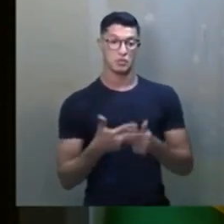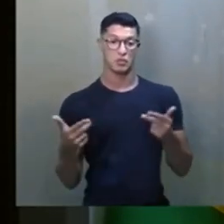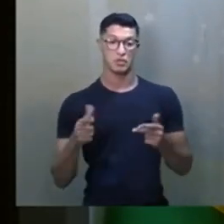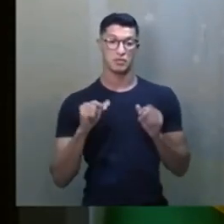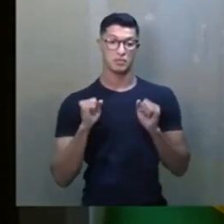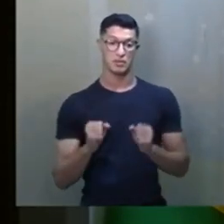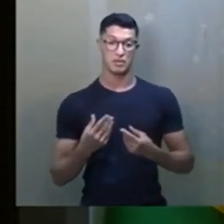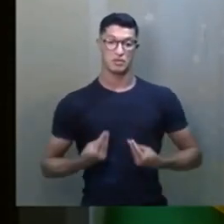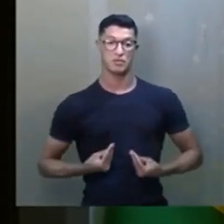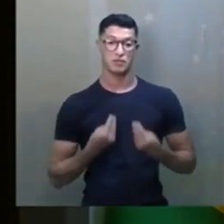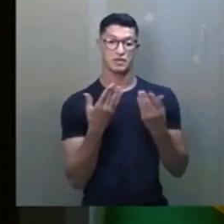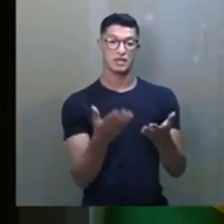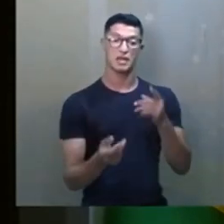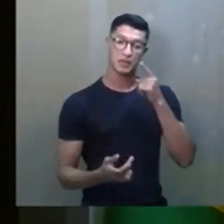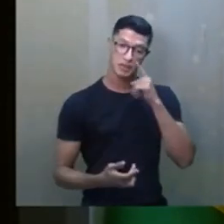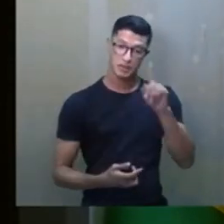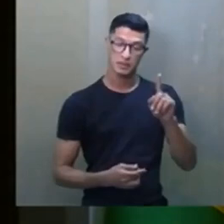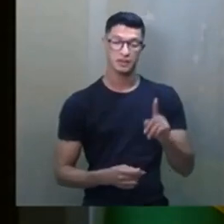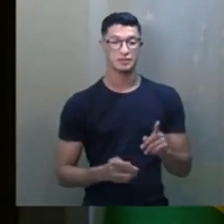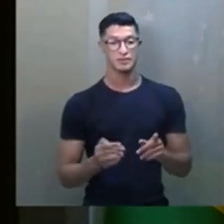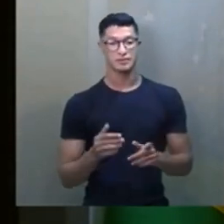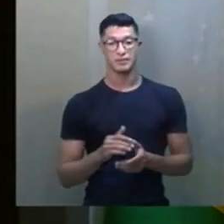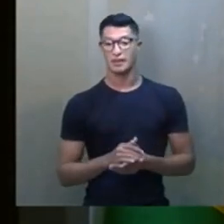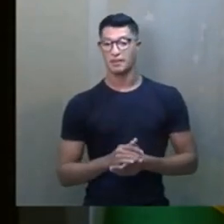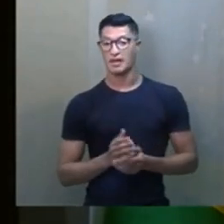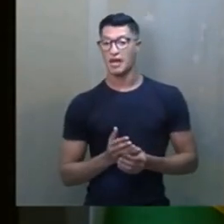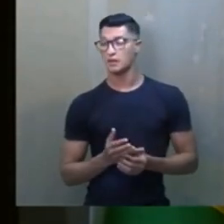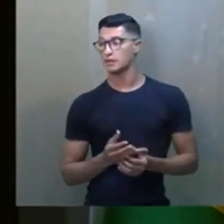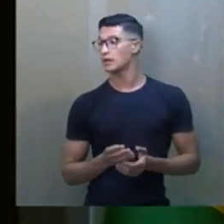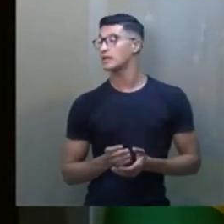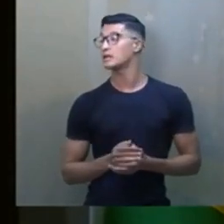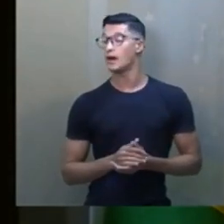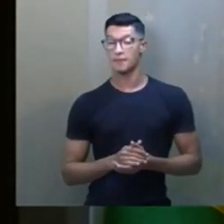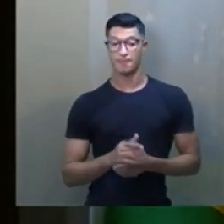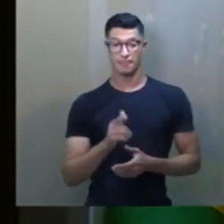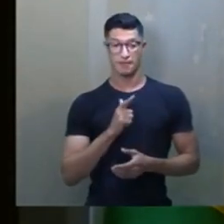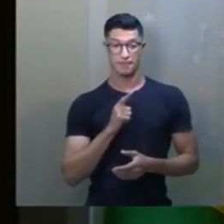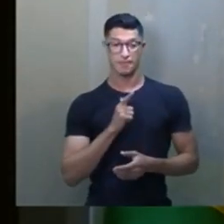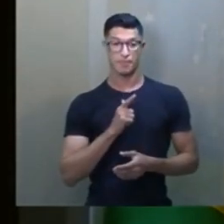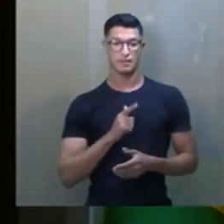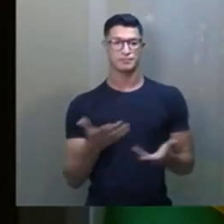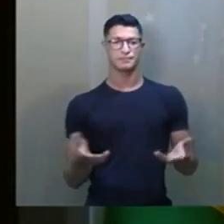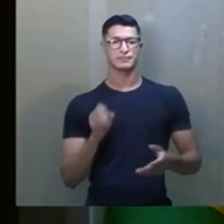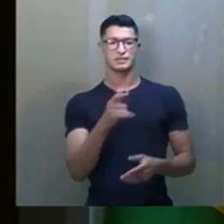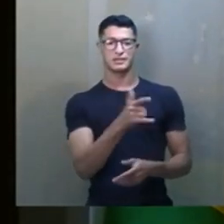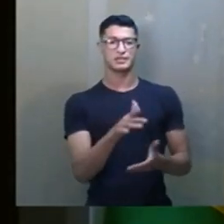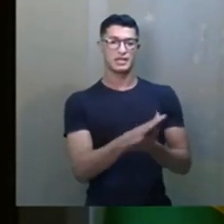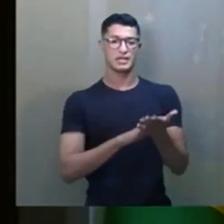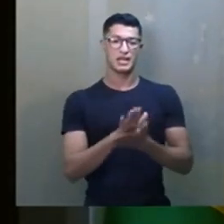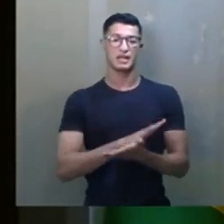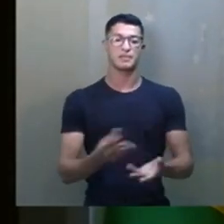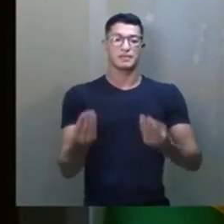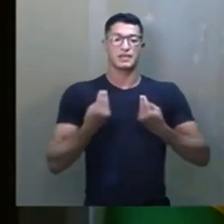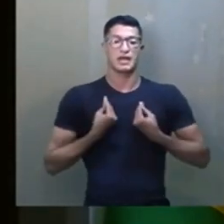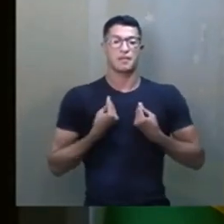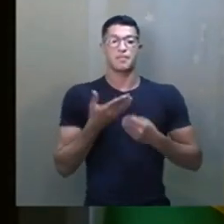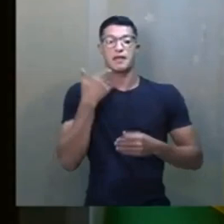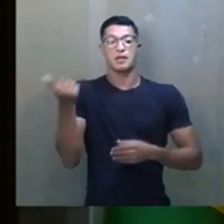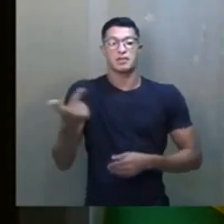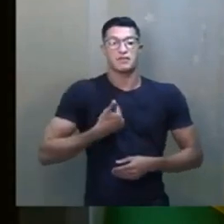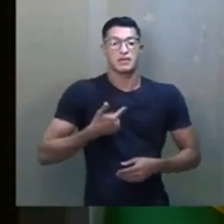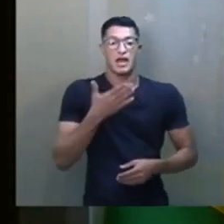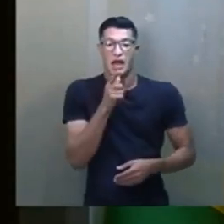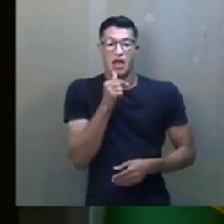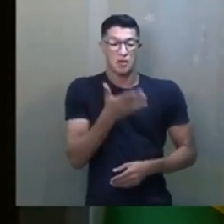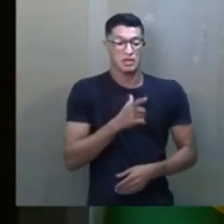eles puderam oferecer naquele dia. E aí, um deles volta-se e diz, ah, isso é um absurdo, se não tinha nada para trazer, não devia não ter vindo. A água